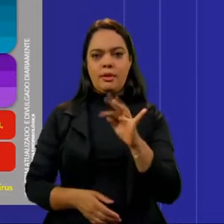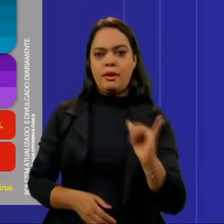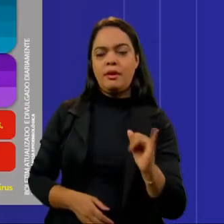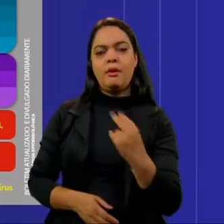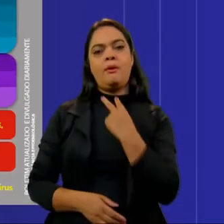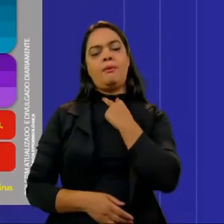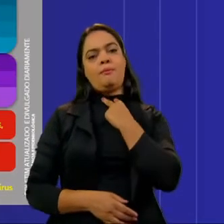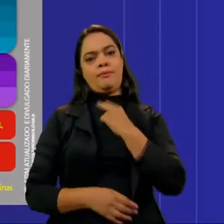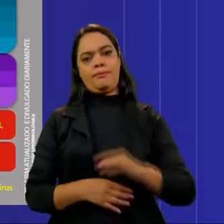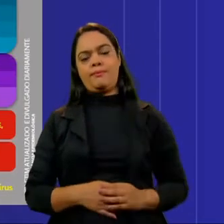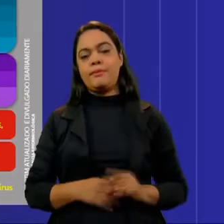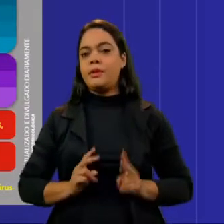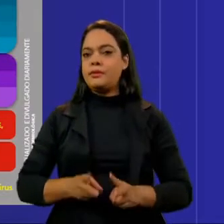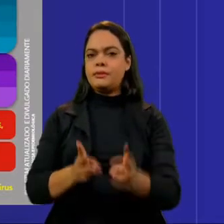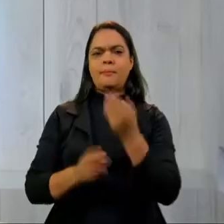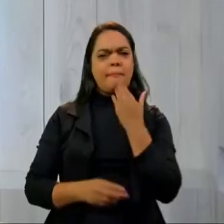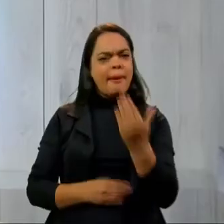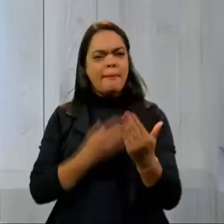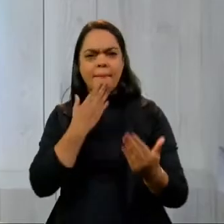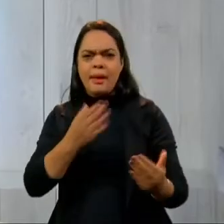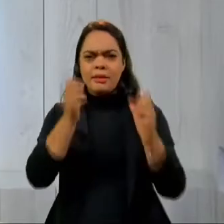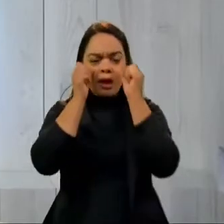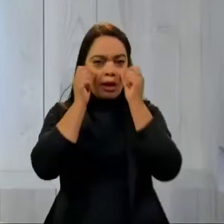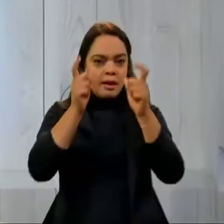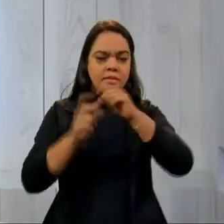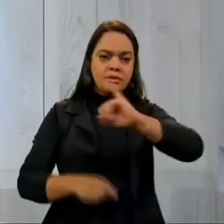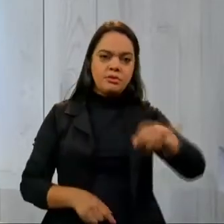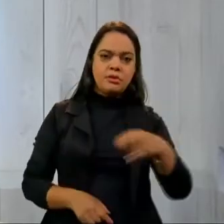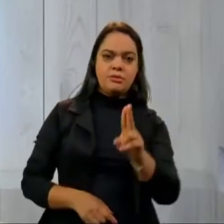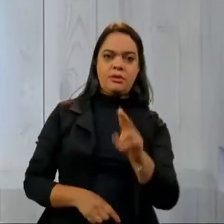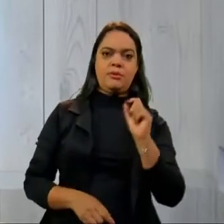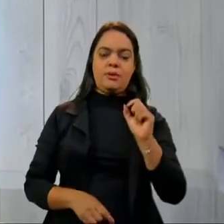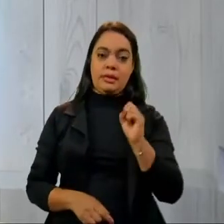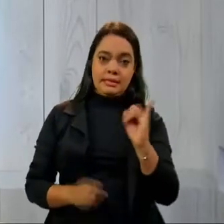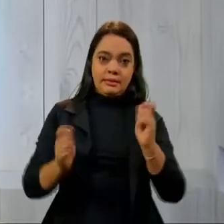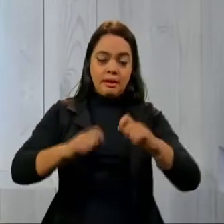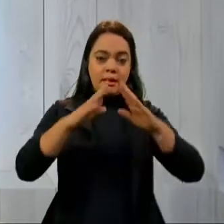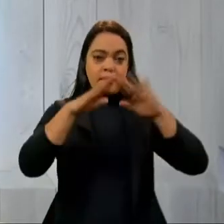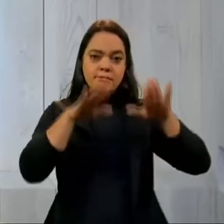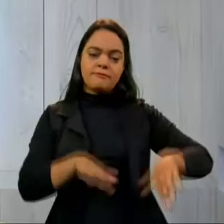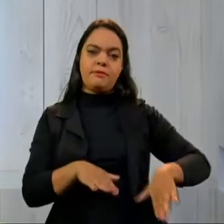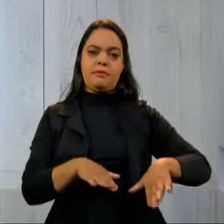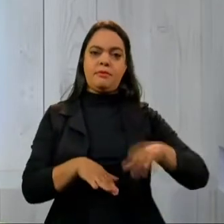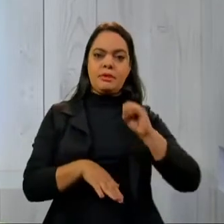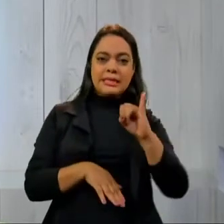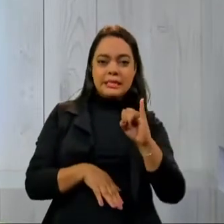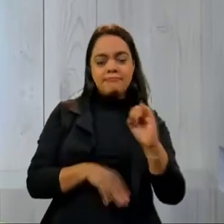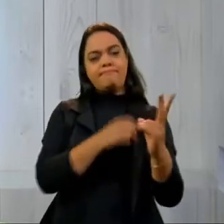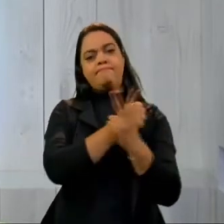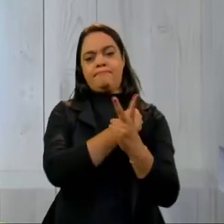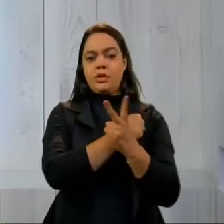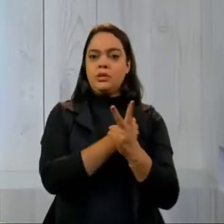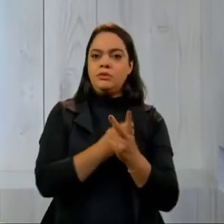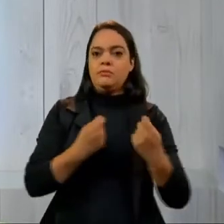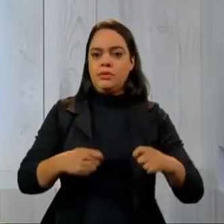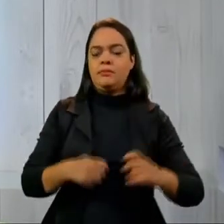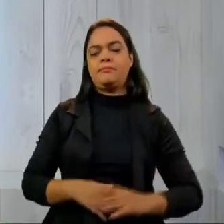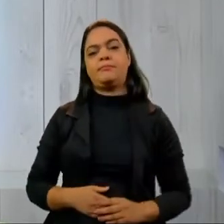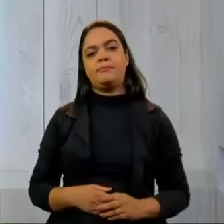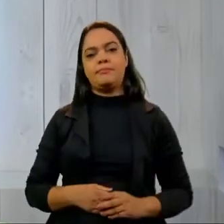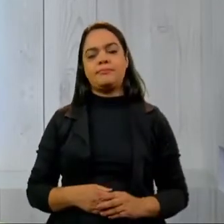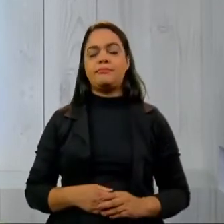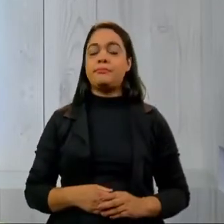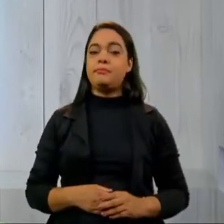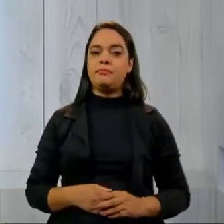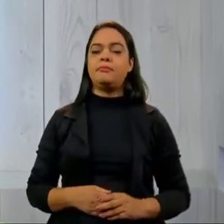ocupados. Como sempre pedimos e alertamos aqui no Jornal da UFO, se possível fique em casa, se proteja. Agora, mudando